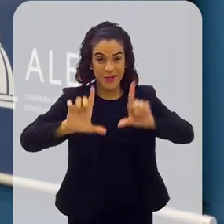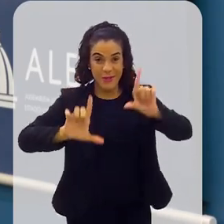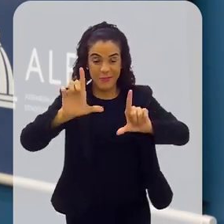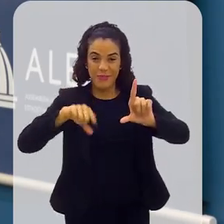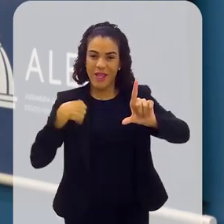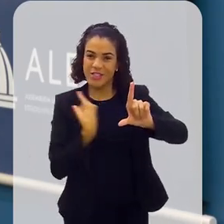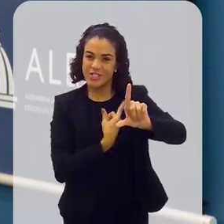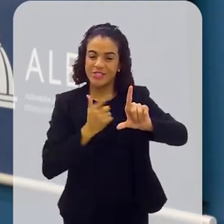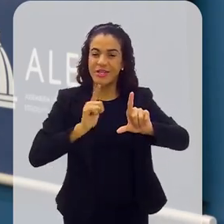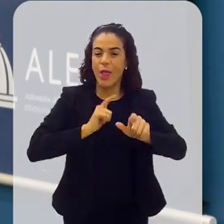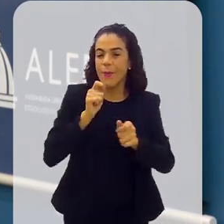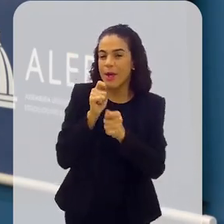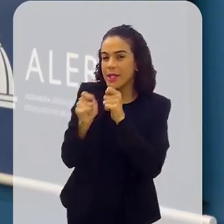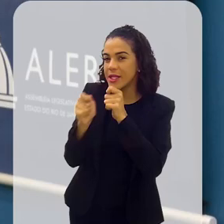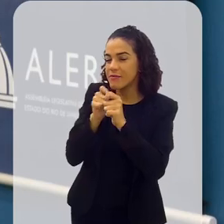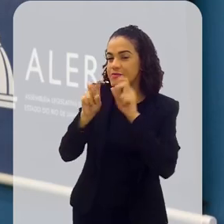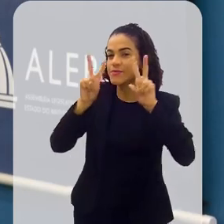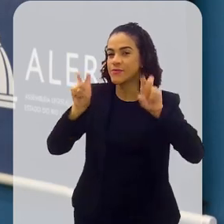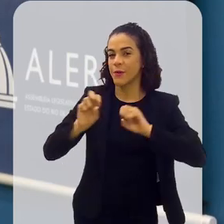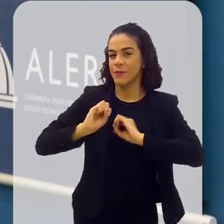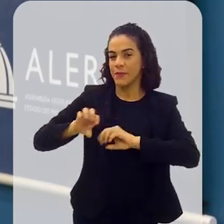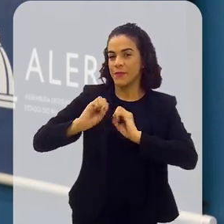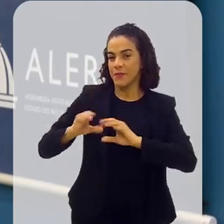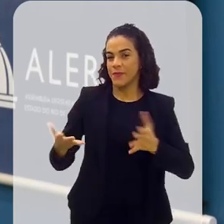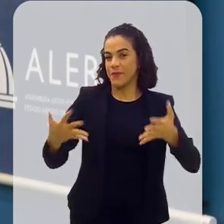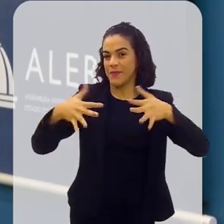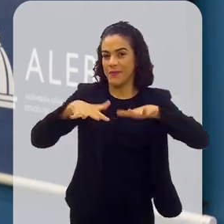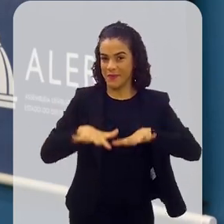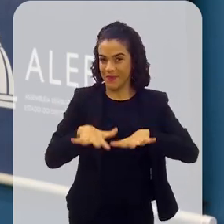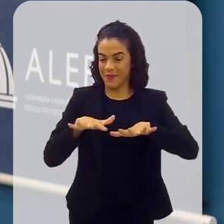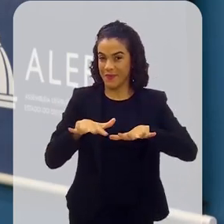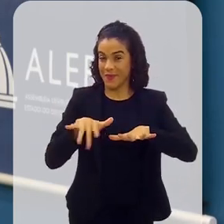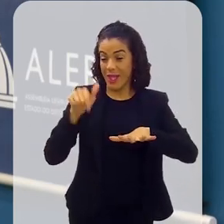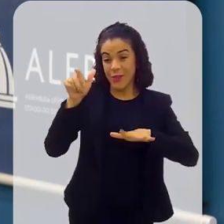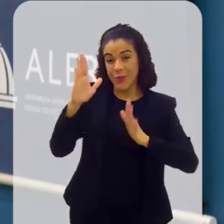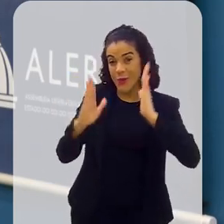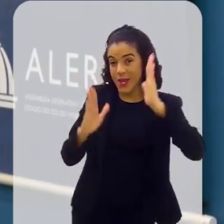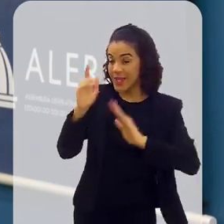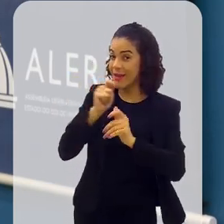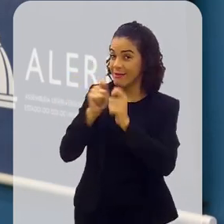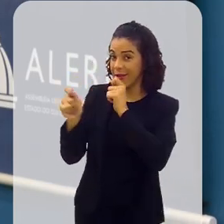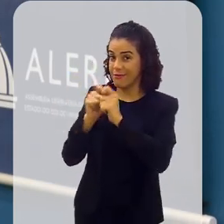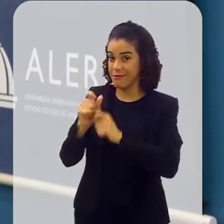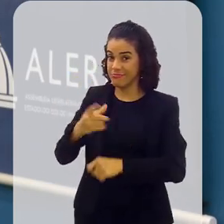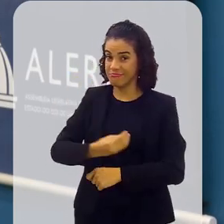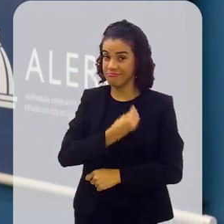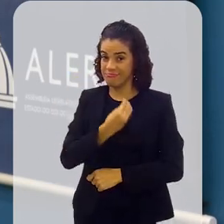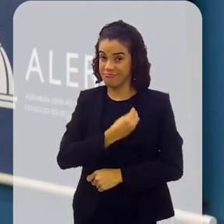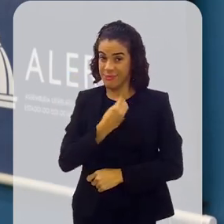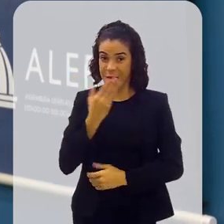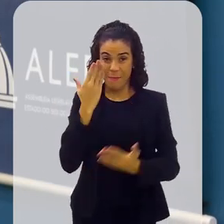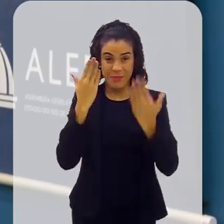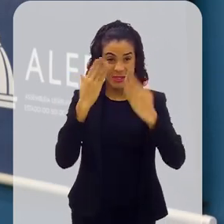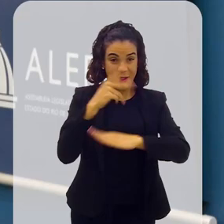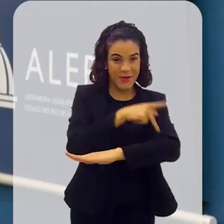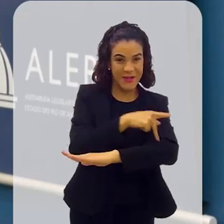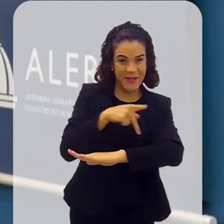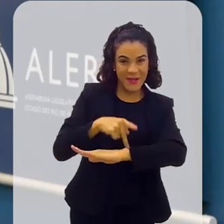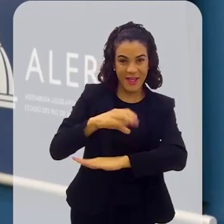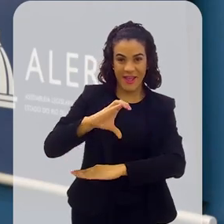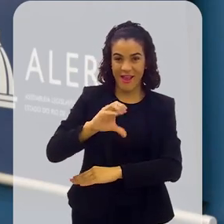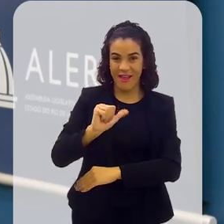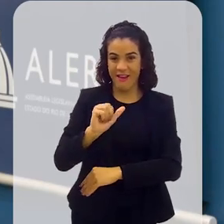Voltaremos com o segundo bloco, onde a gente vai ter uma entrevista sobre educação inclusiva. E nessa entrevista, estarão